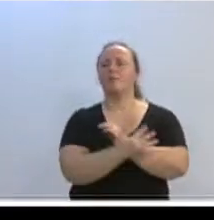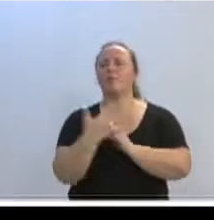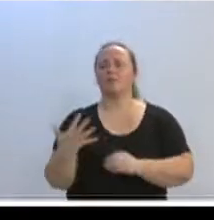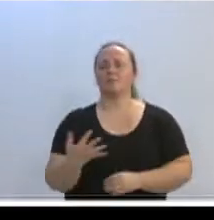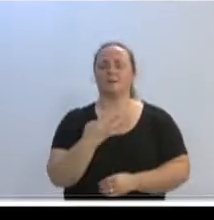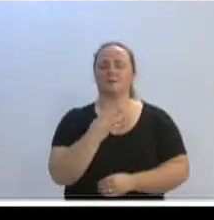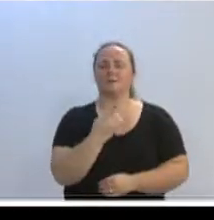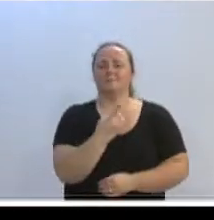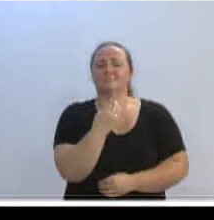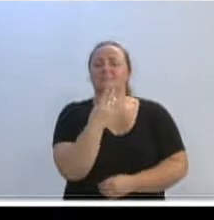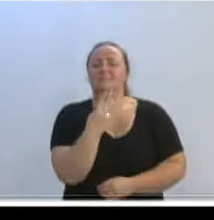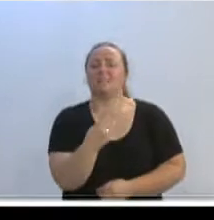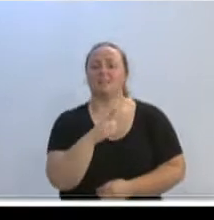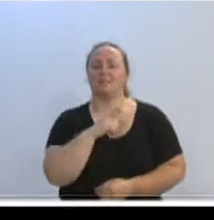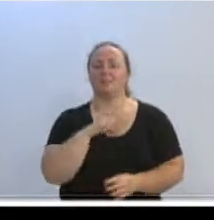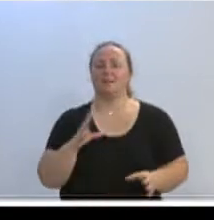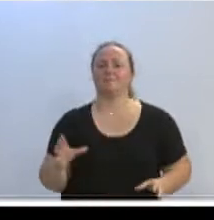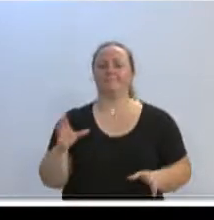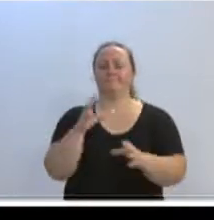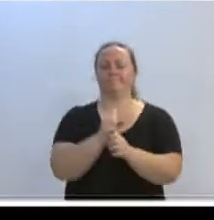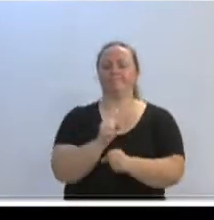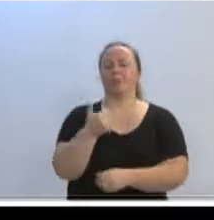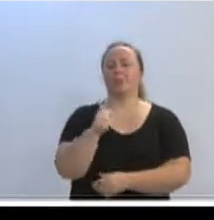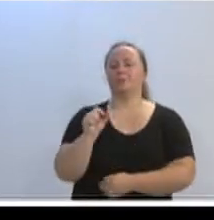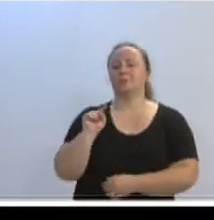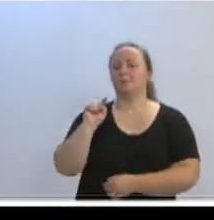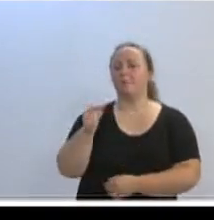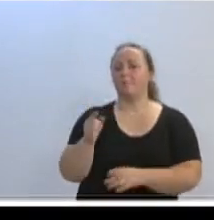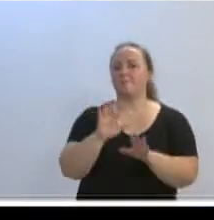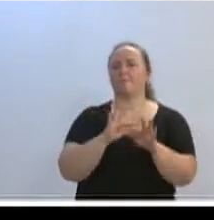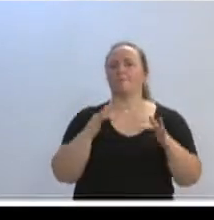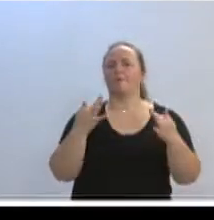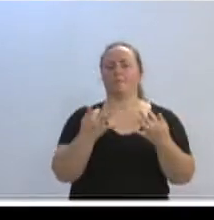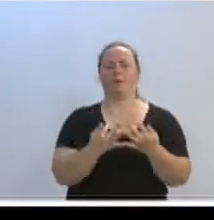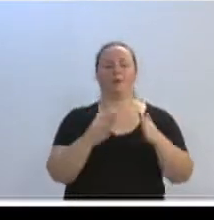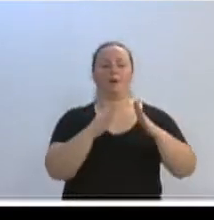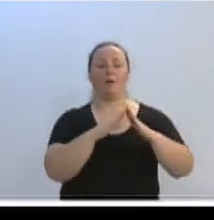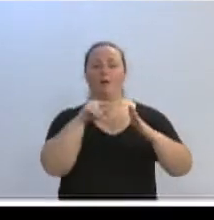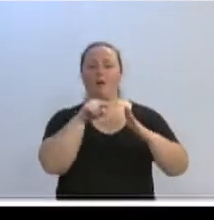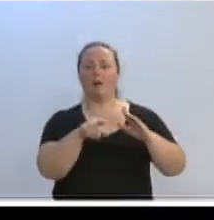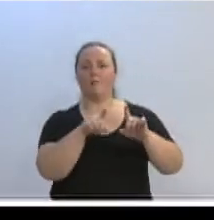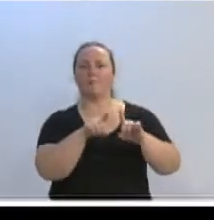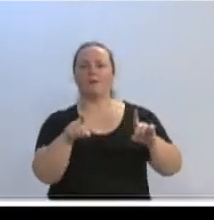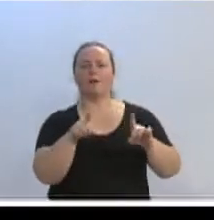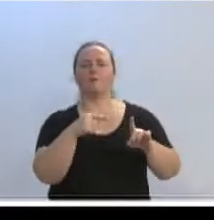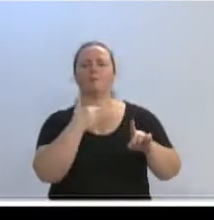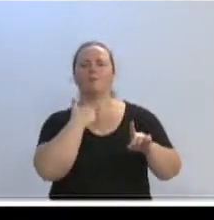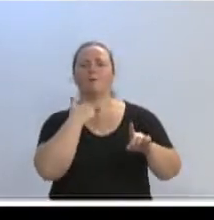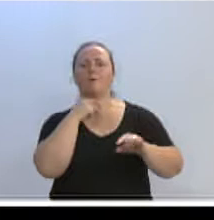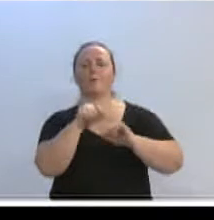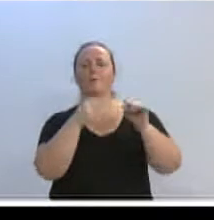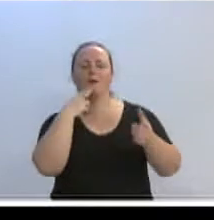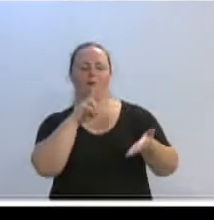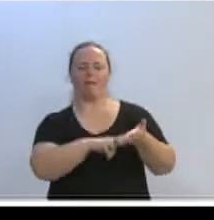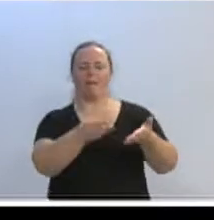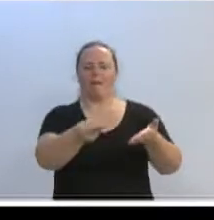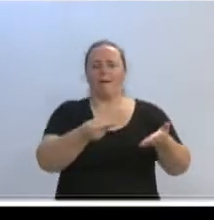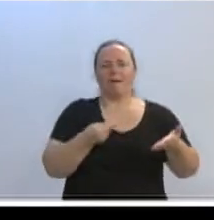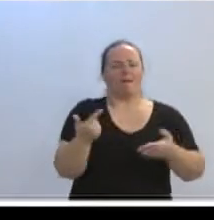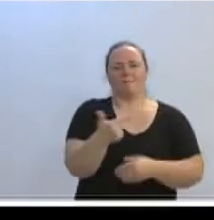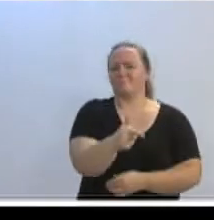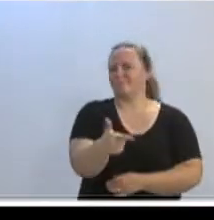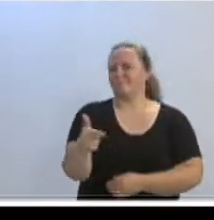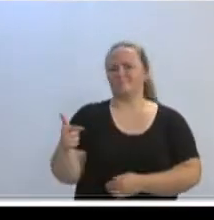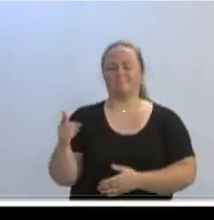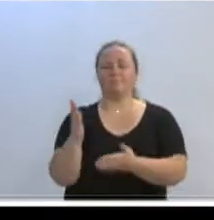moram cerca de 11 mil famílias. Sim, 11 mil famílias que não têm direito a um endereço digno. Alguns podem